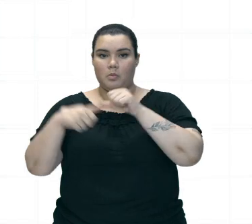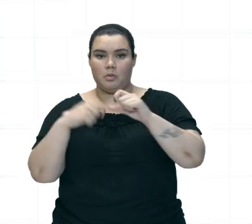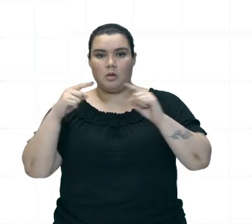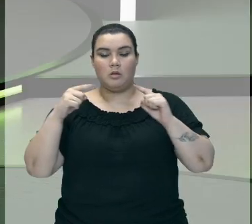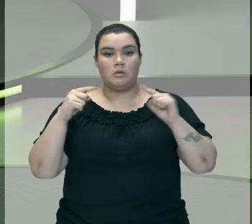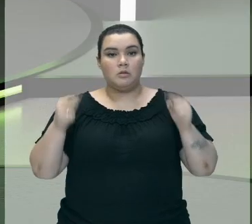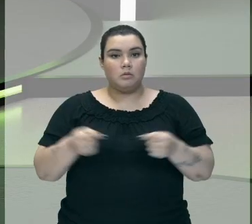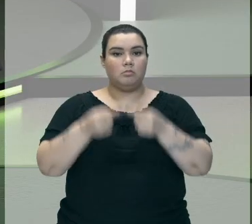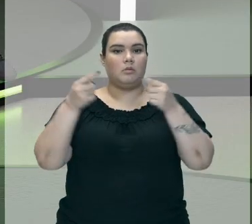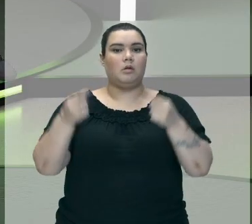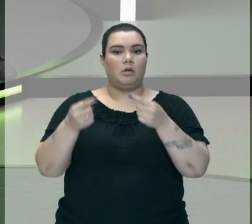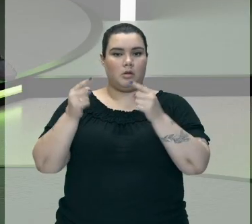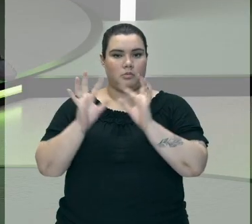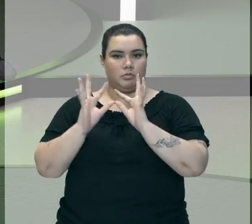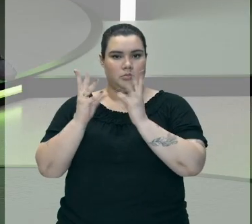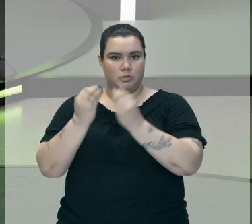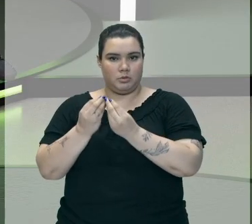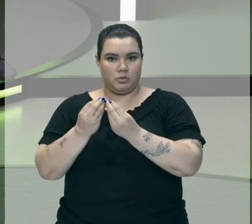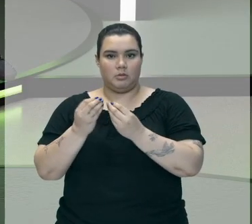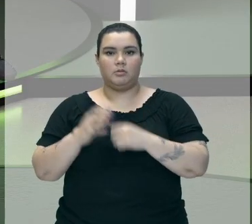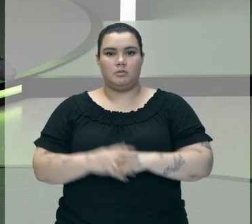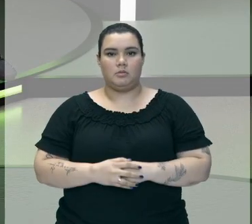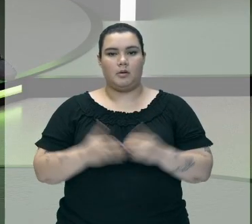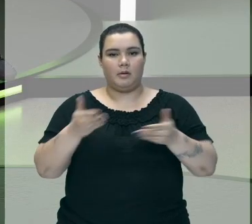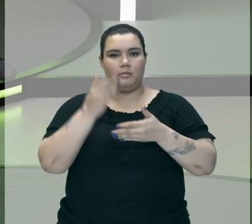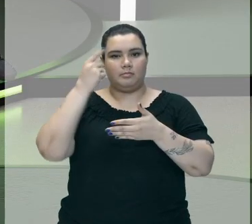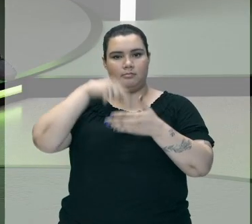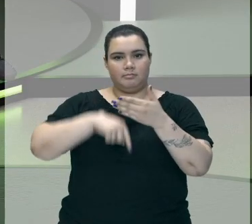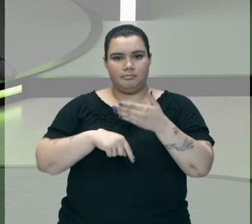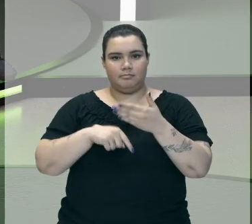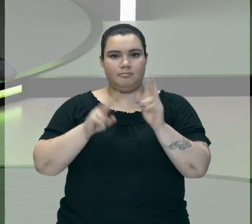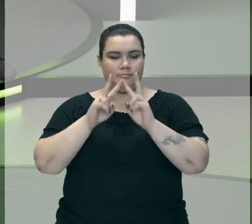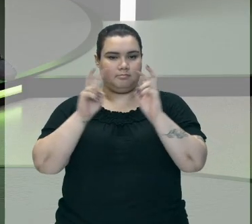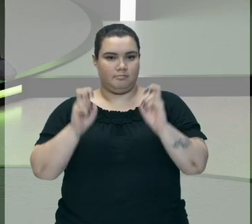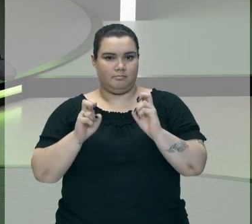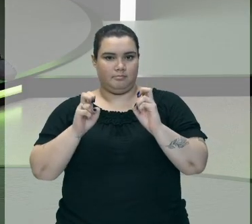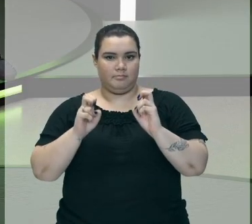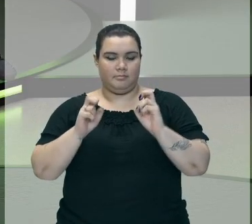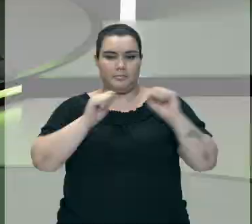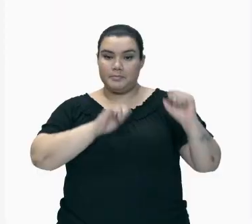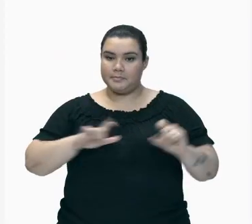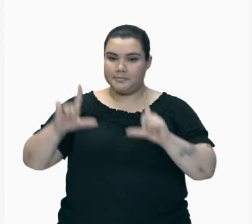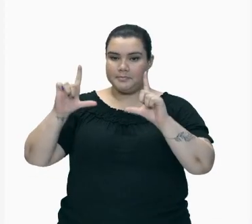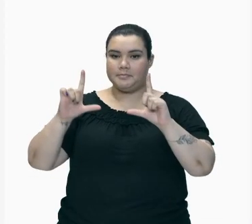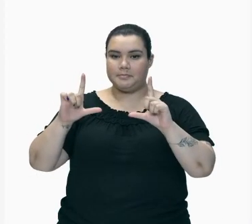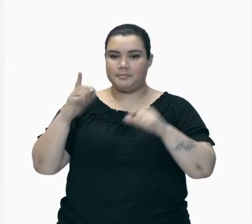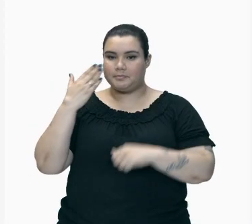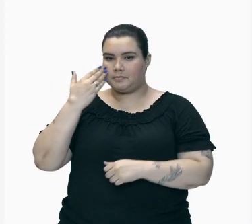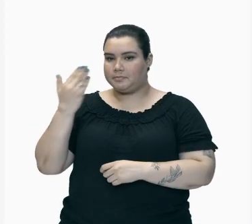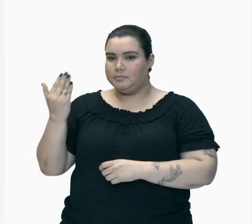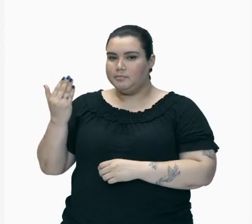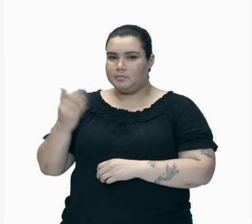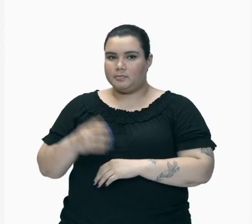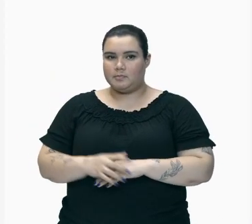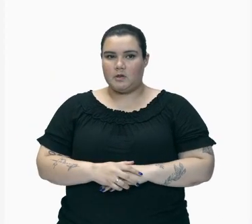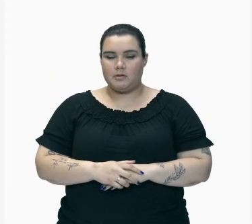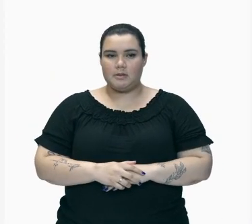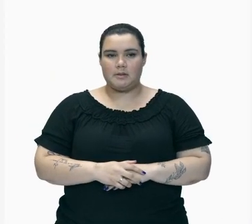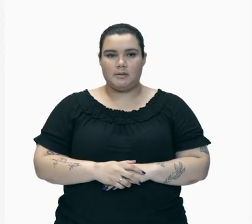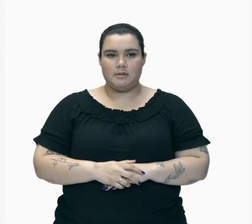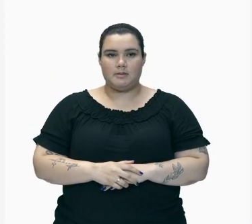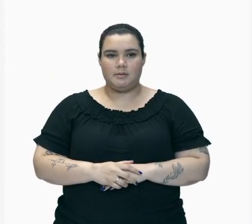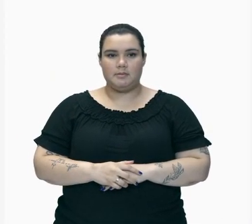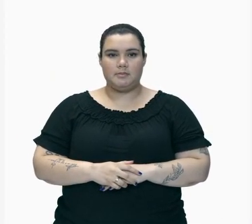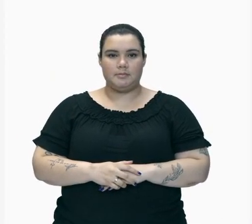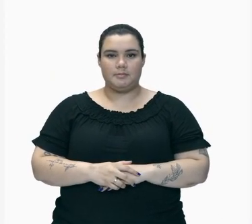Aprofundar Mais um pouquinho Sobre isso No próximo Live Deem uma olhada Para a gente poder Estar